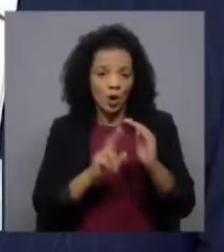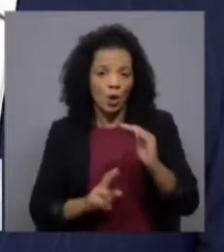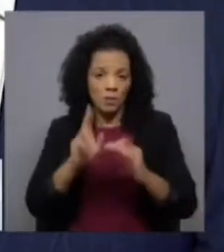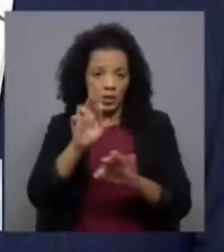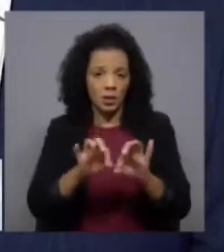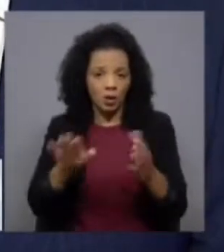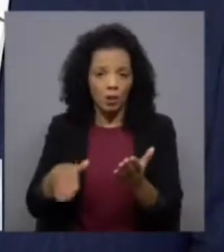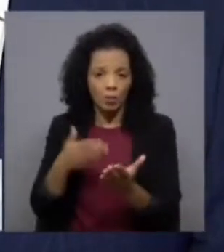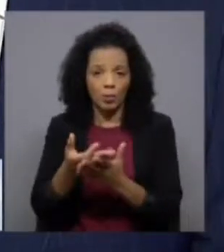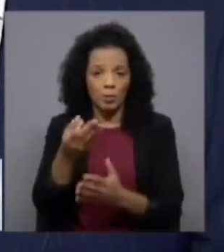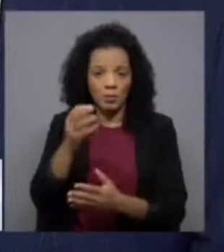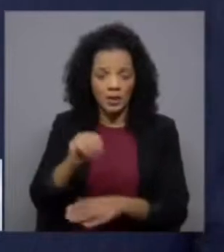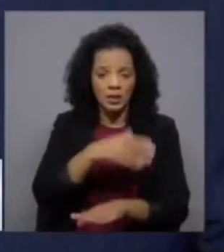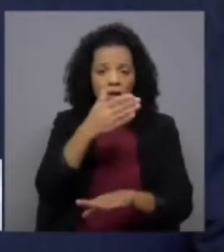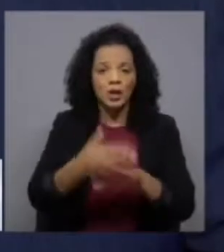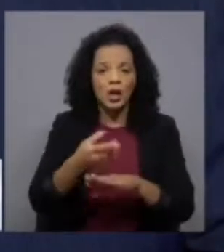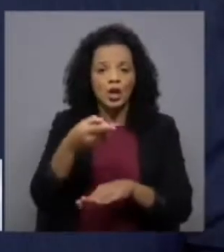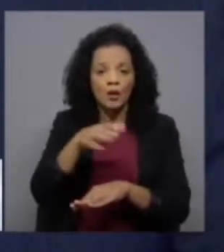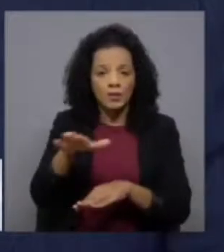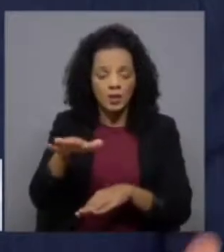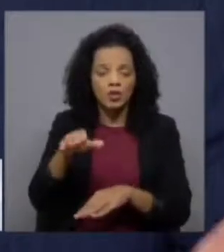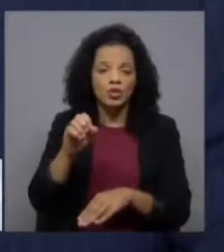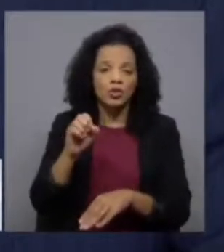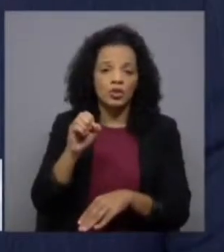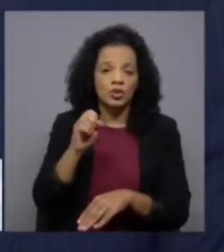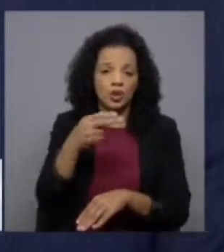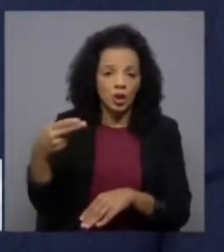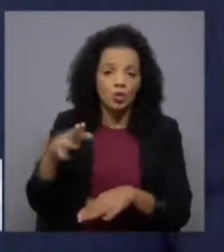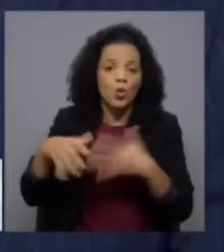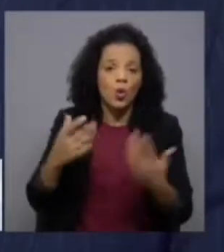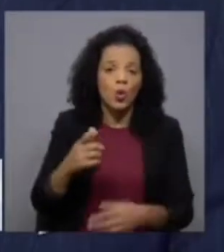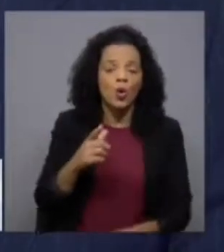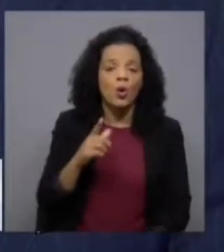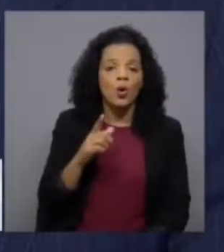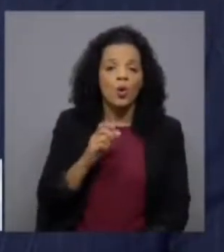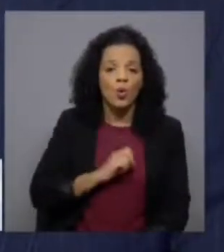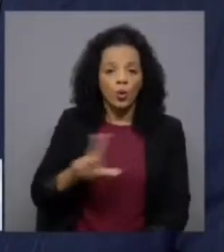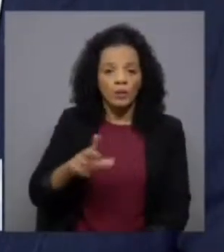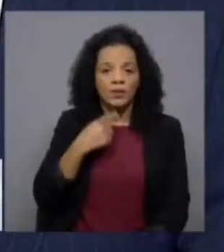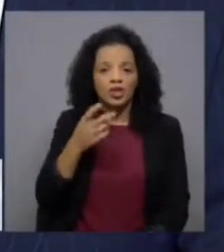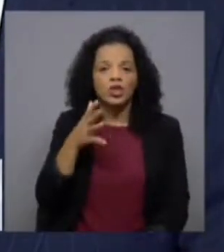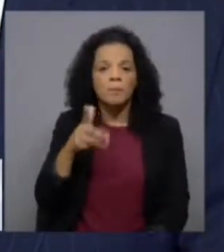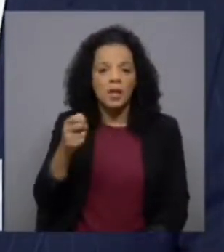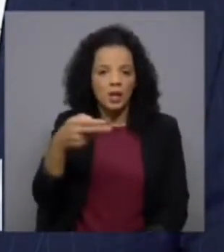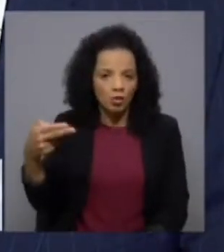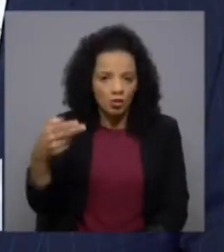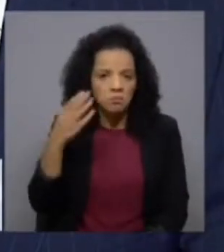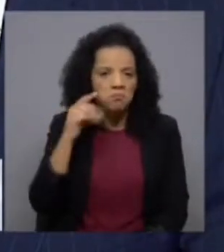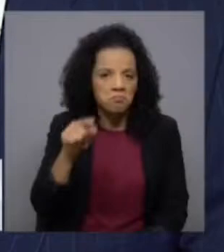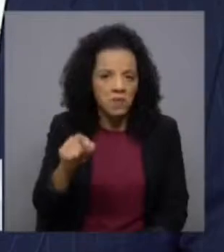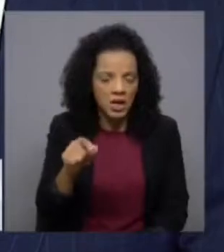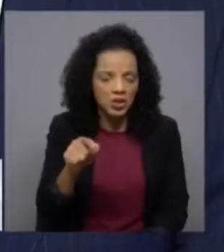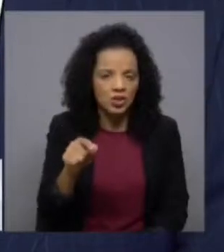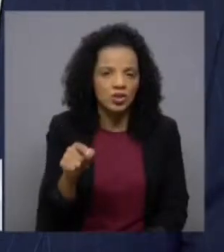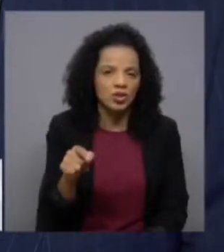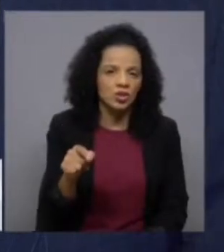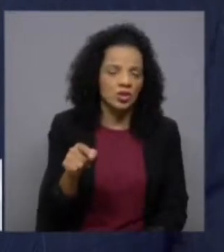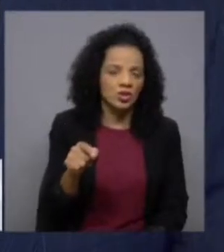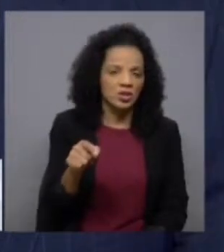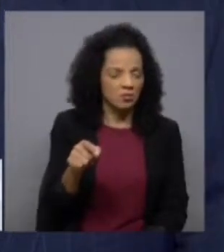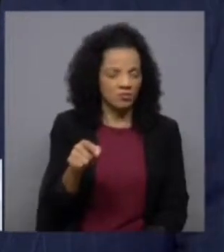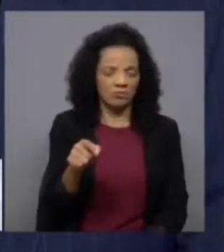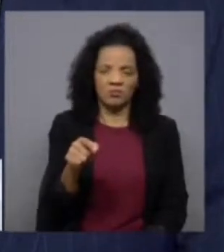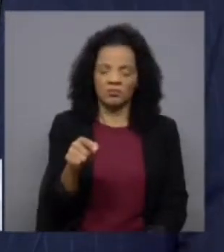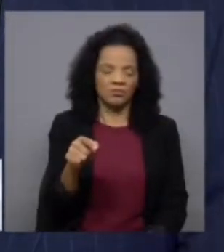propõe o PS, até 900 euros? Ou o livro que diz que devemos chegar até aos mil euros é algo que é irreal,